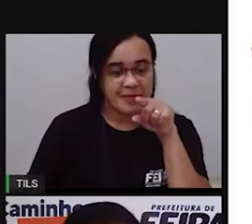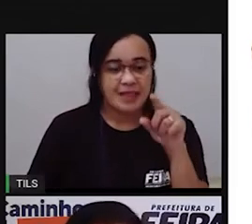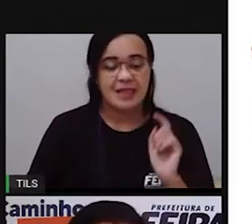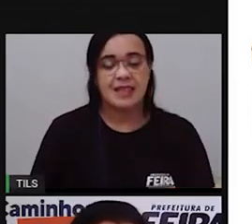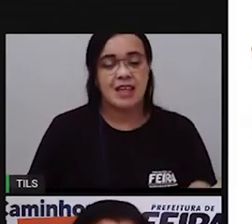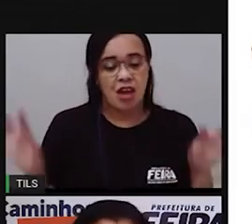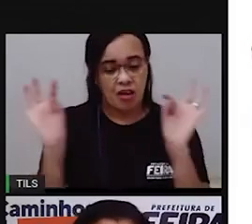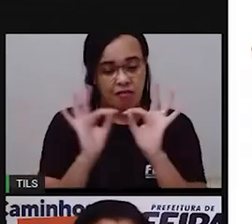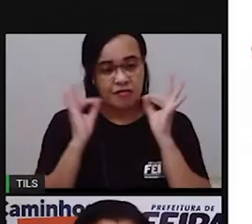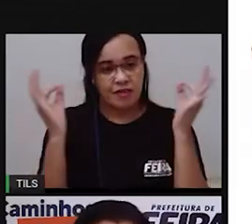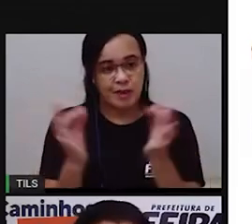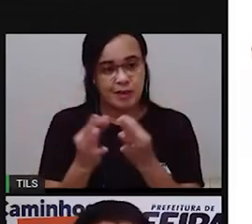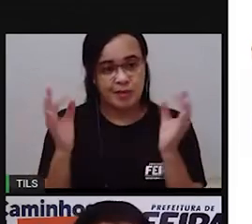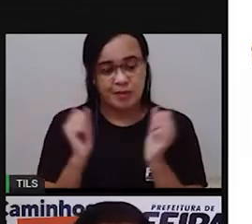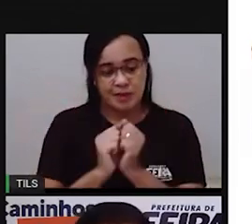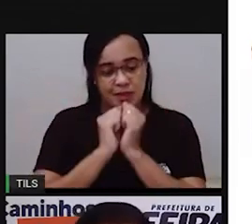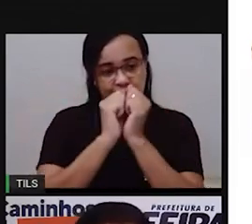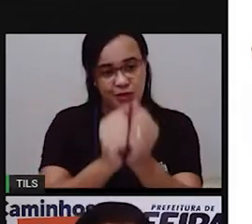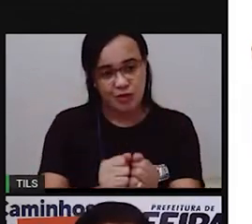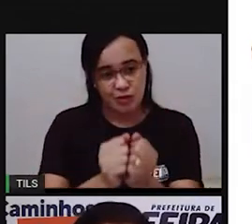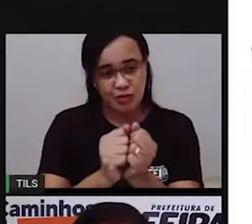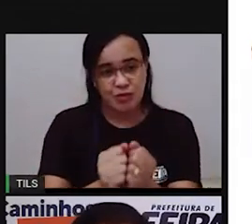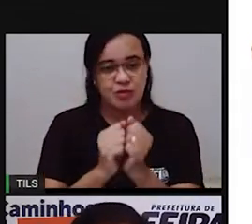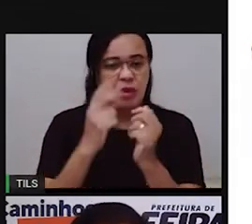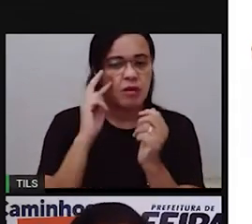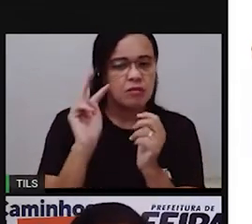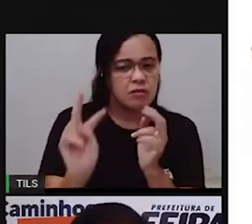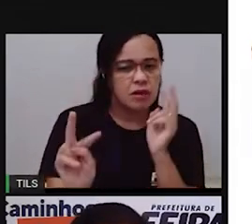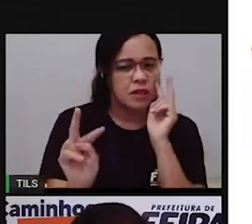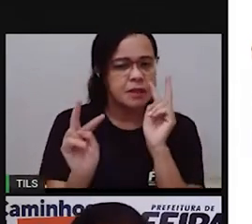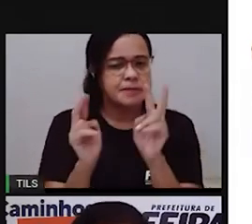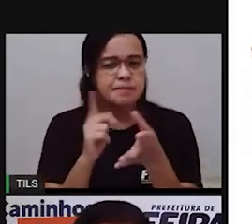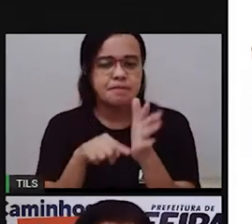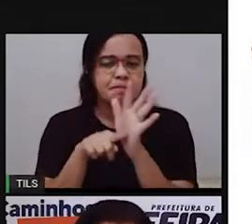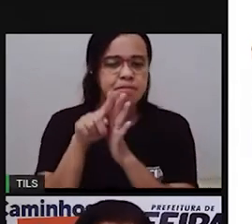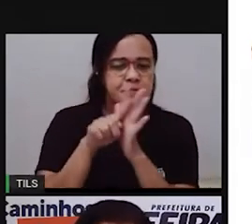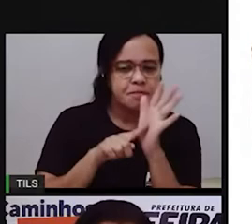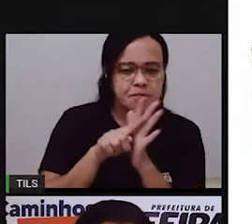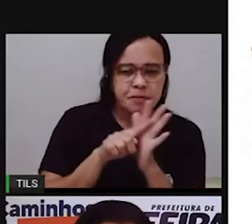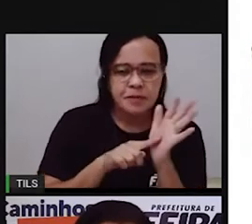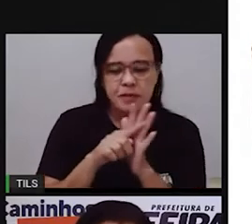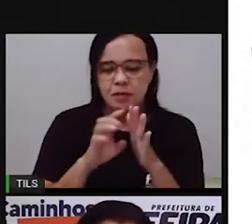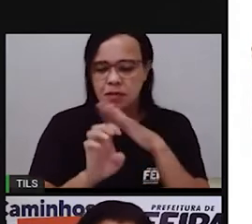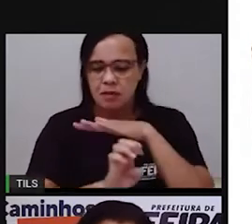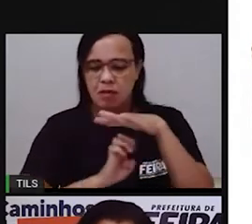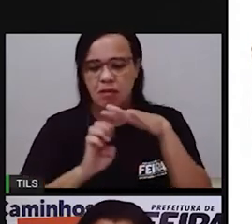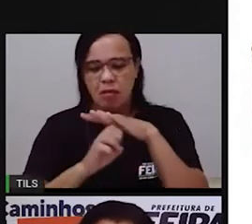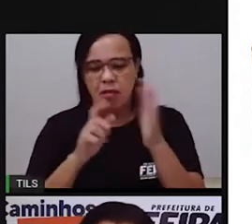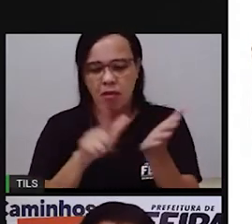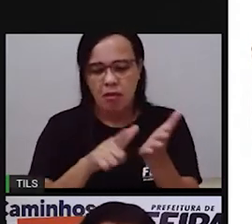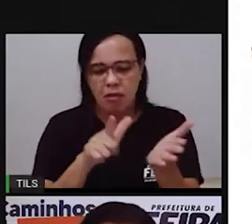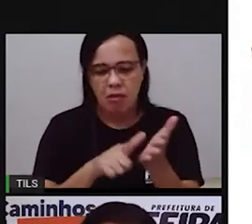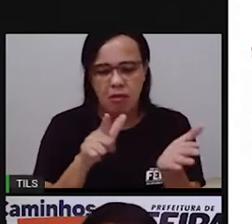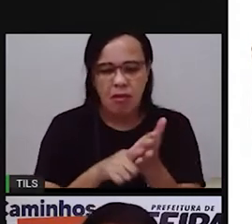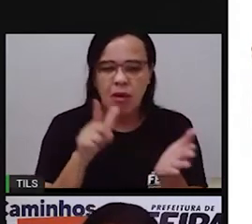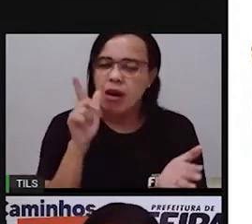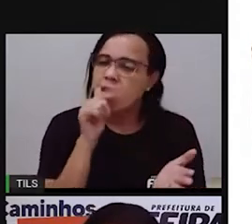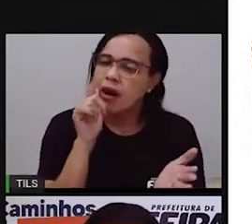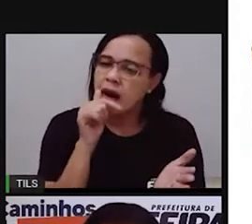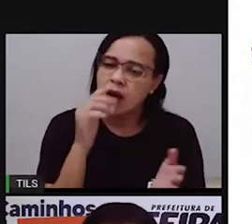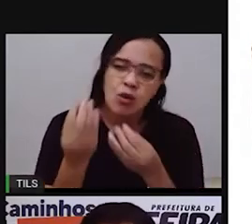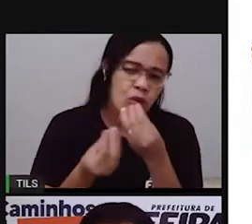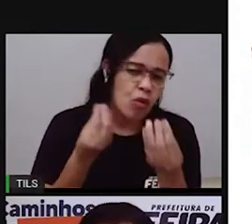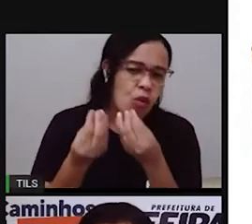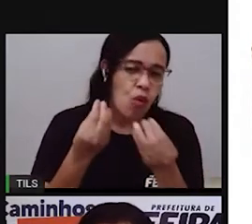a ajuda de um familiar observar analisar a conta de água da sua casa igual essa que eu mostrei para